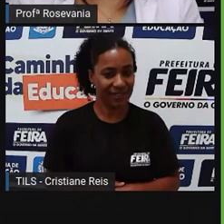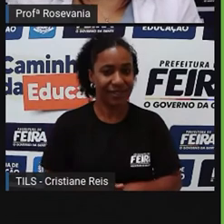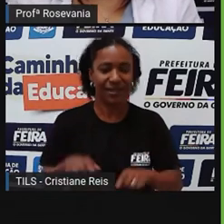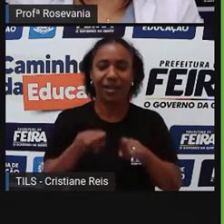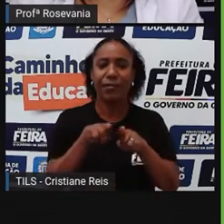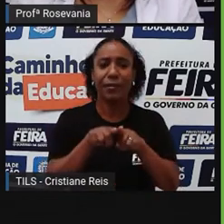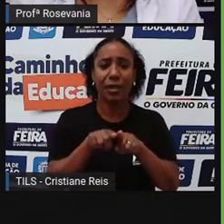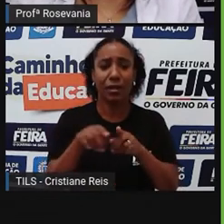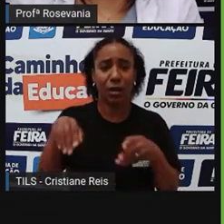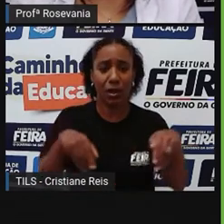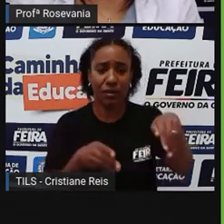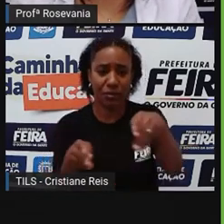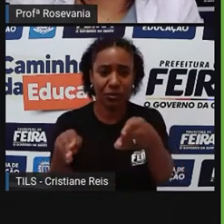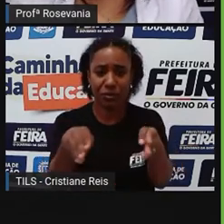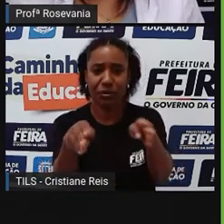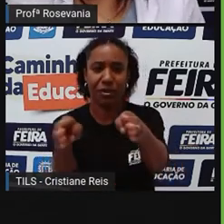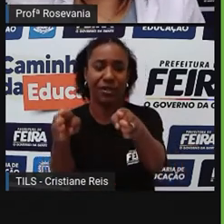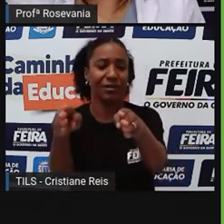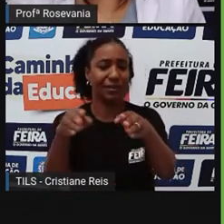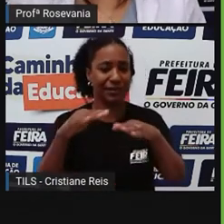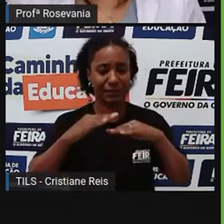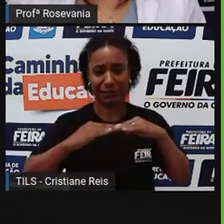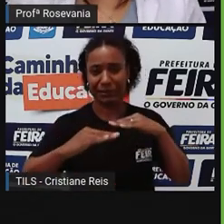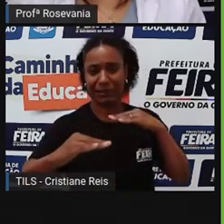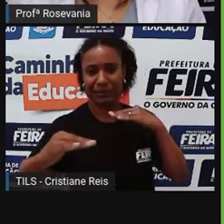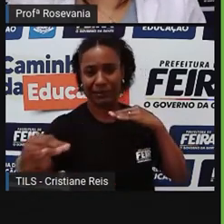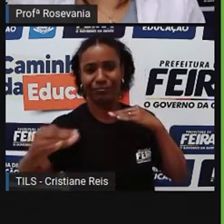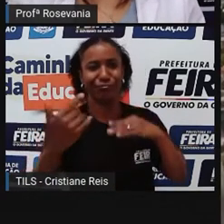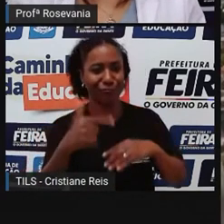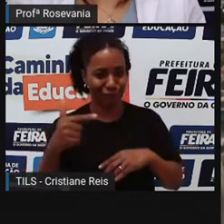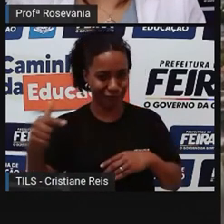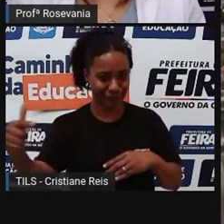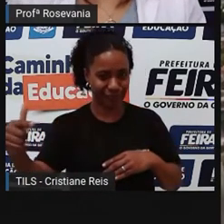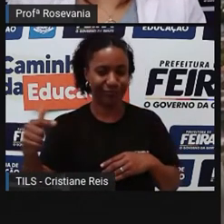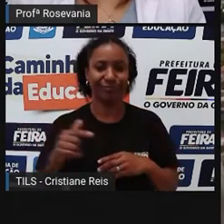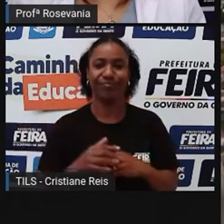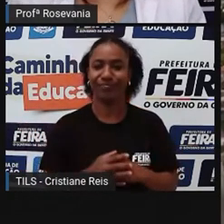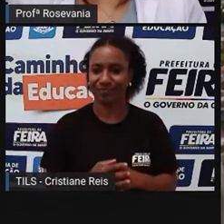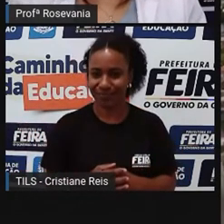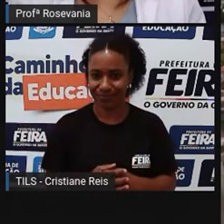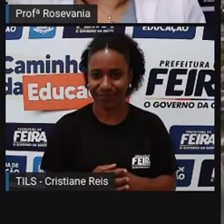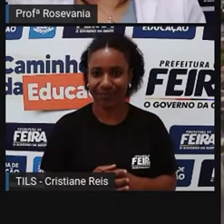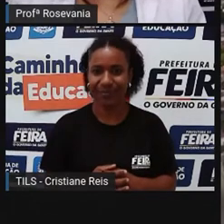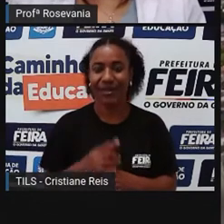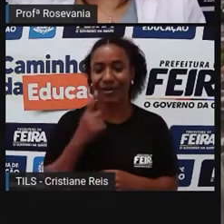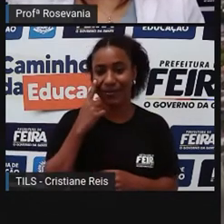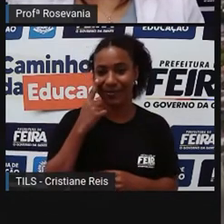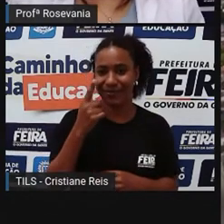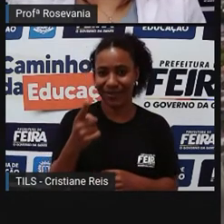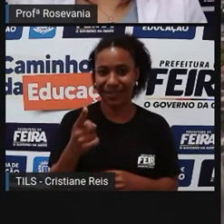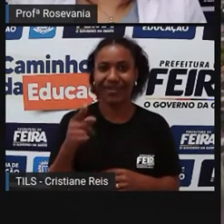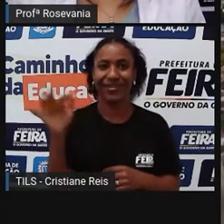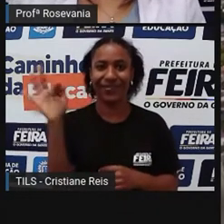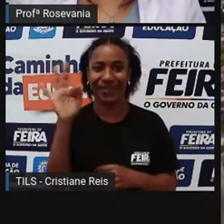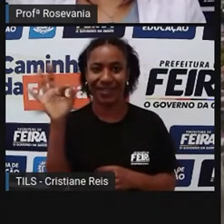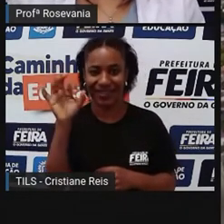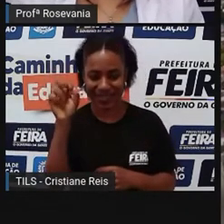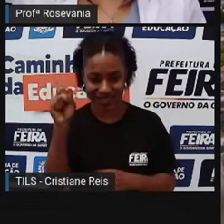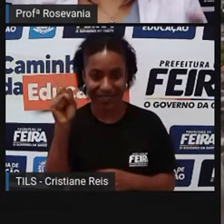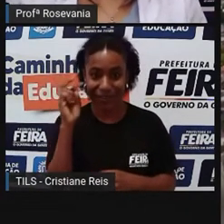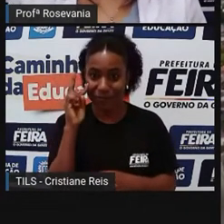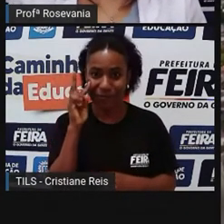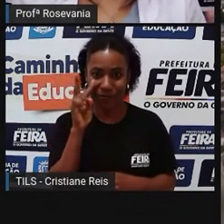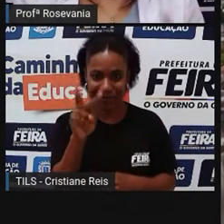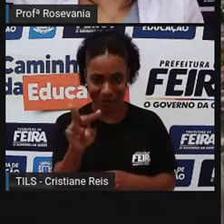pelo fato também de não terem muitos carros, né. Bom, aqui a vista aérea de Feira de Santana, para você perceber que